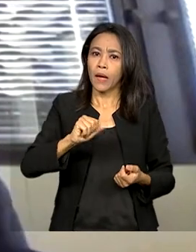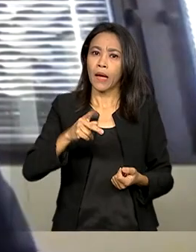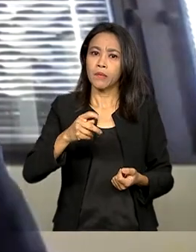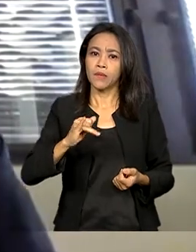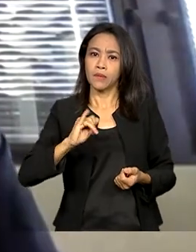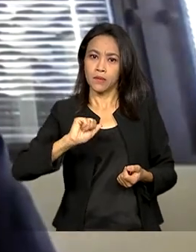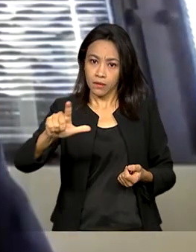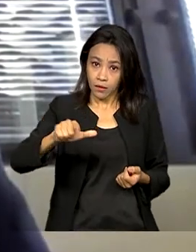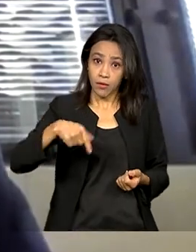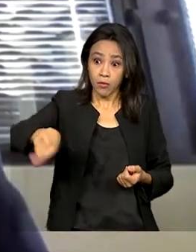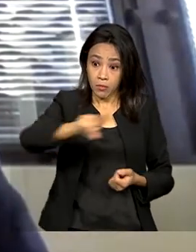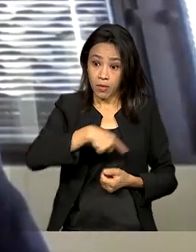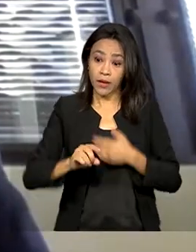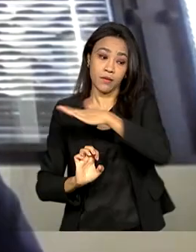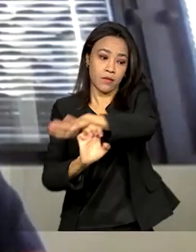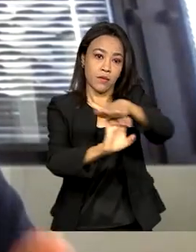crédito para as empresas no Brasil.